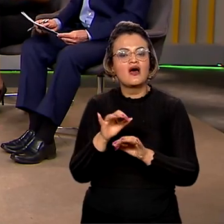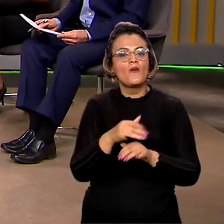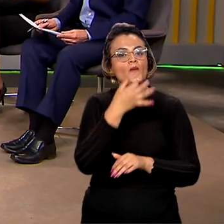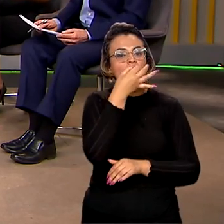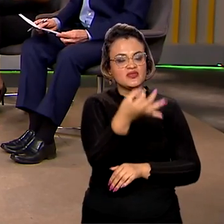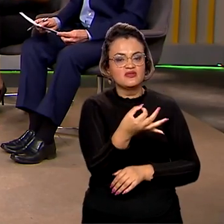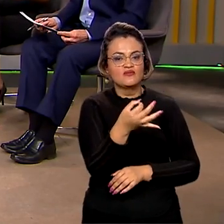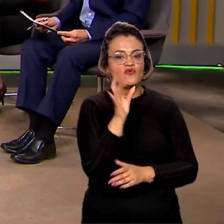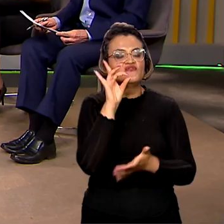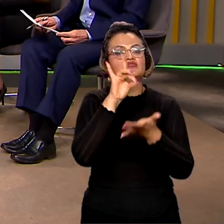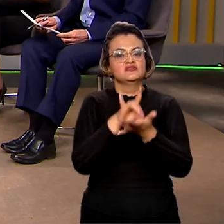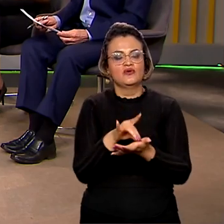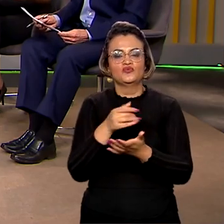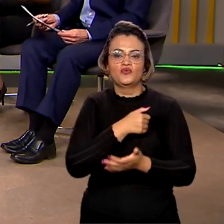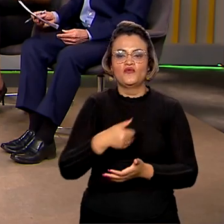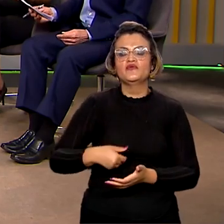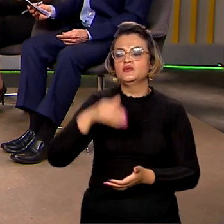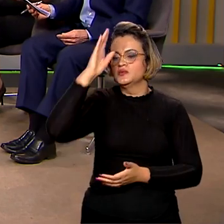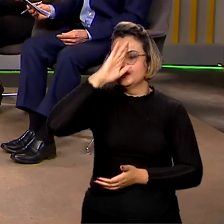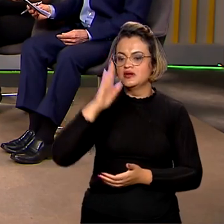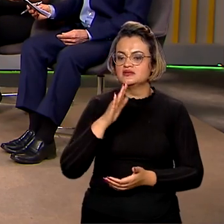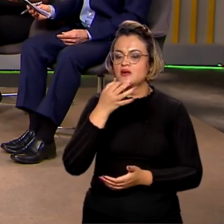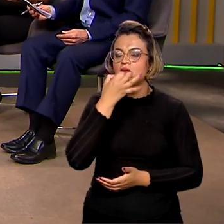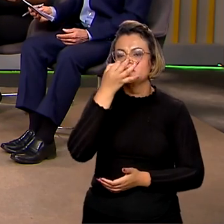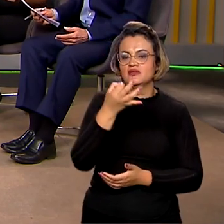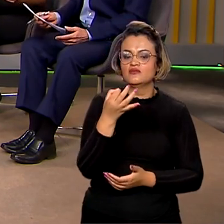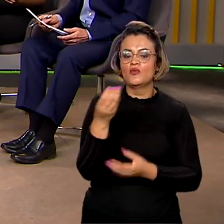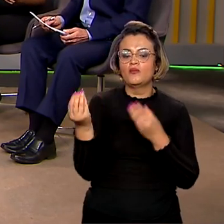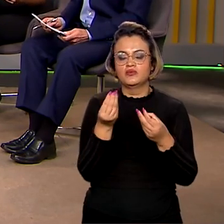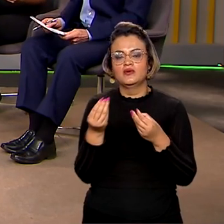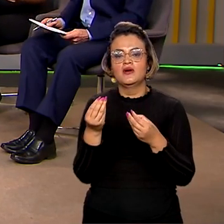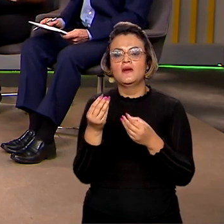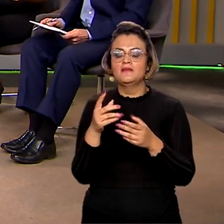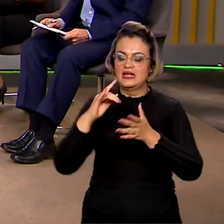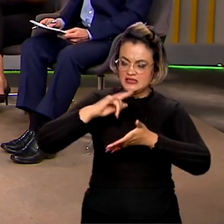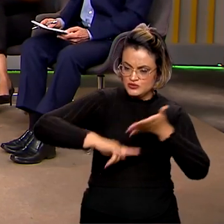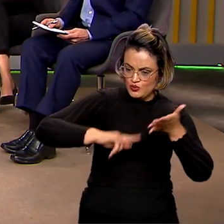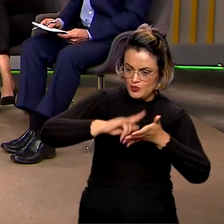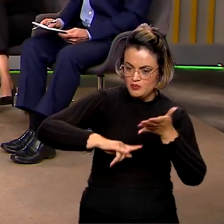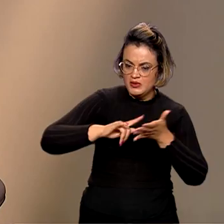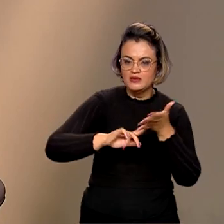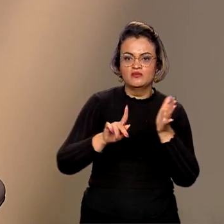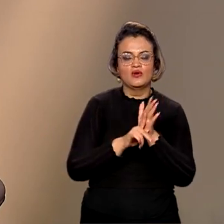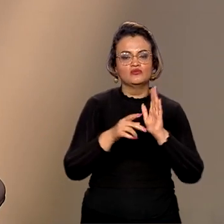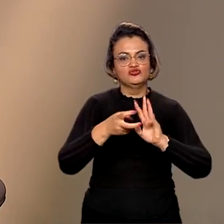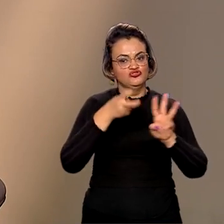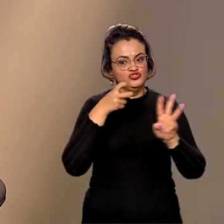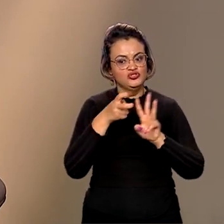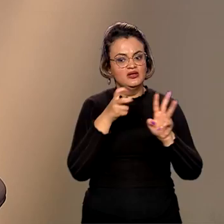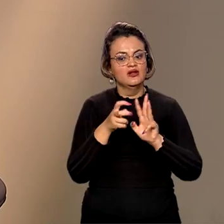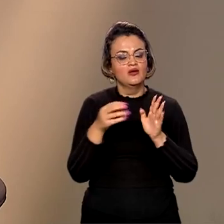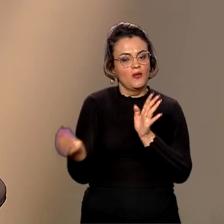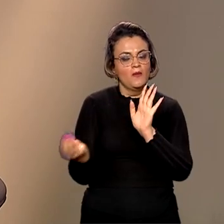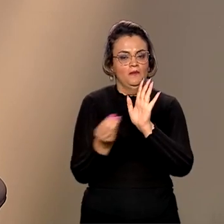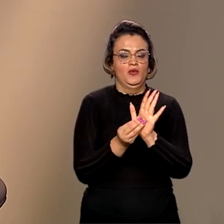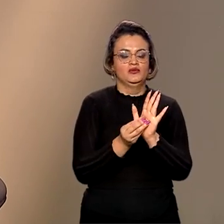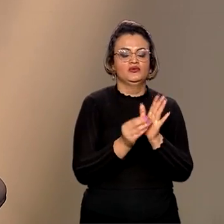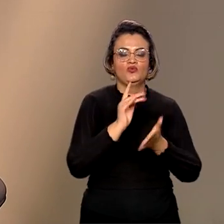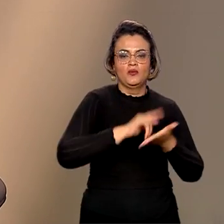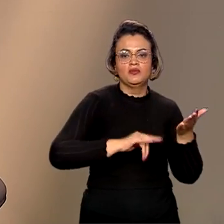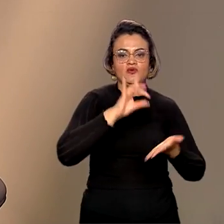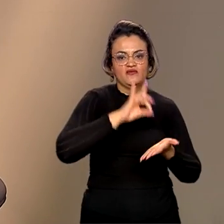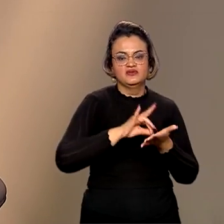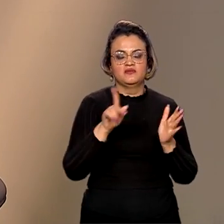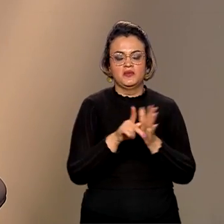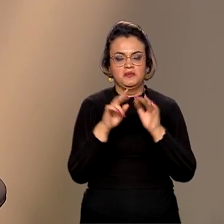oficial do governo brasileiro, estamos trabalhando para que o documento dos indígenas seja incorporado ao documento oficial da